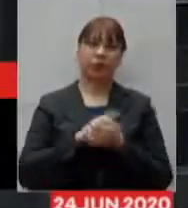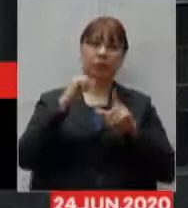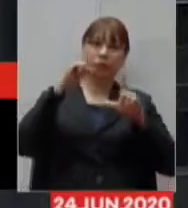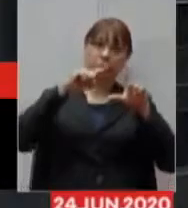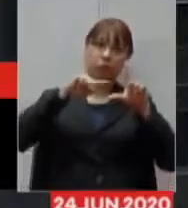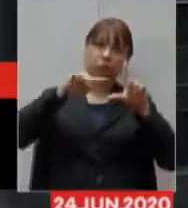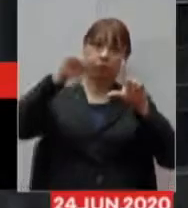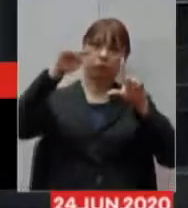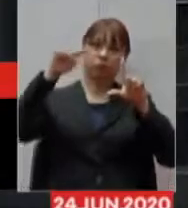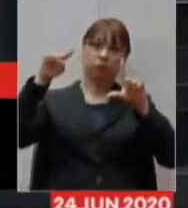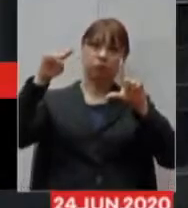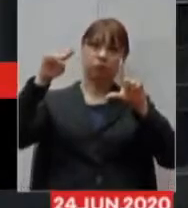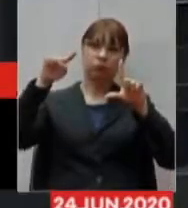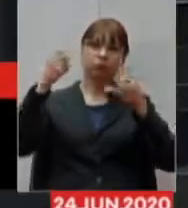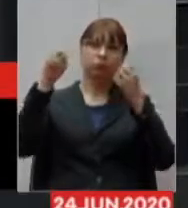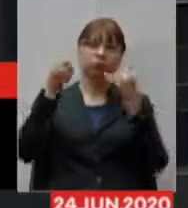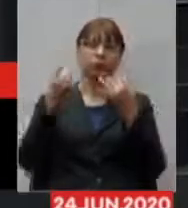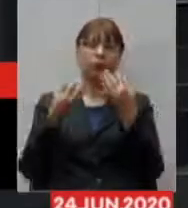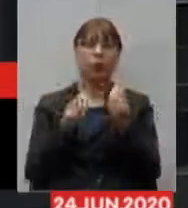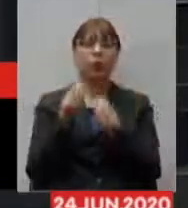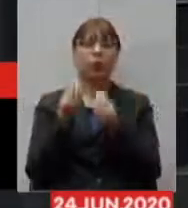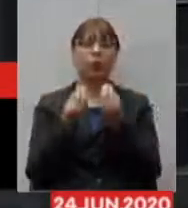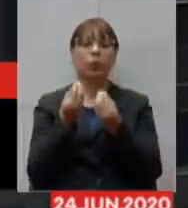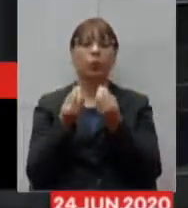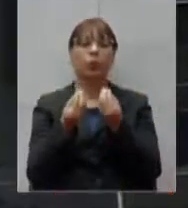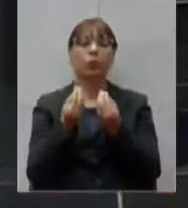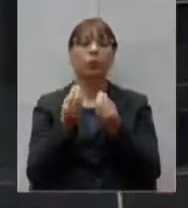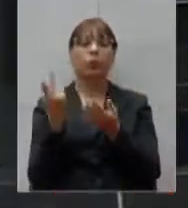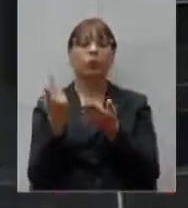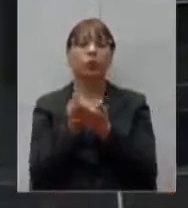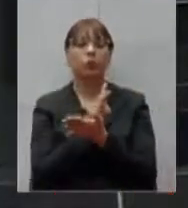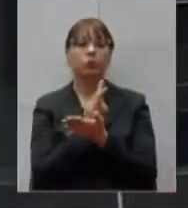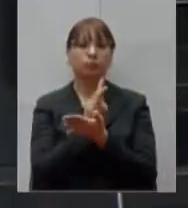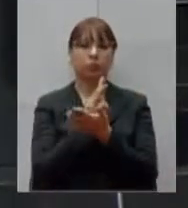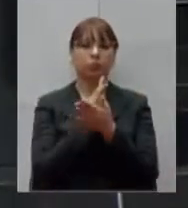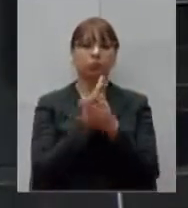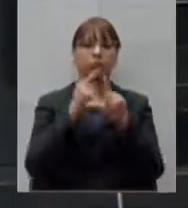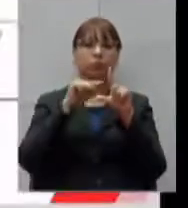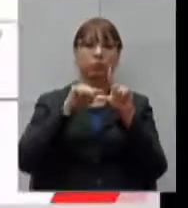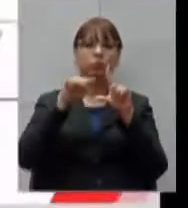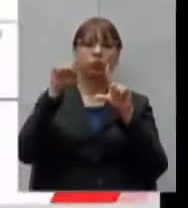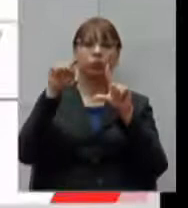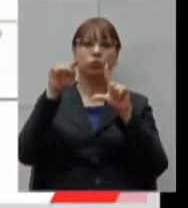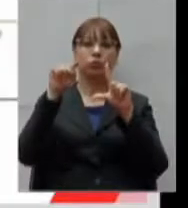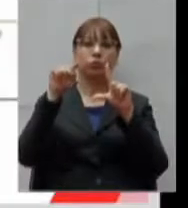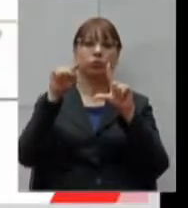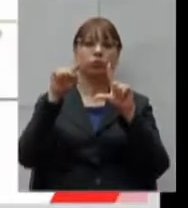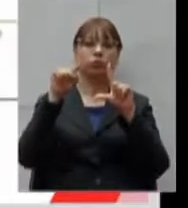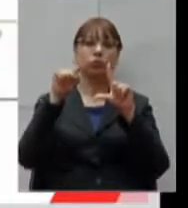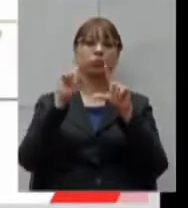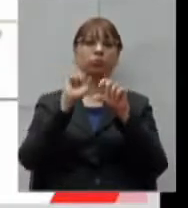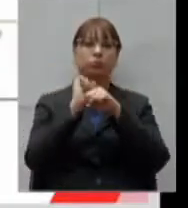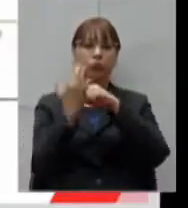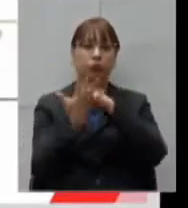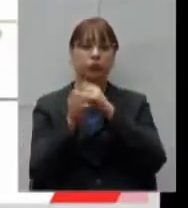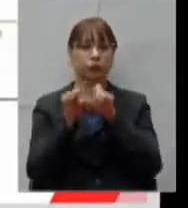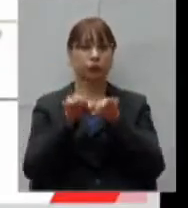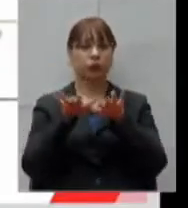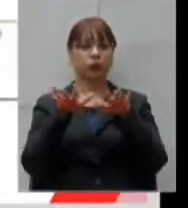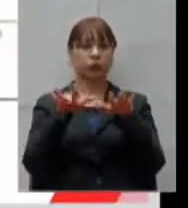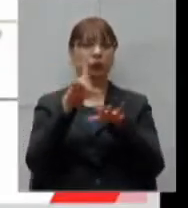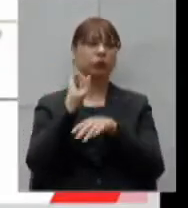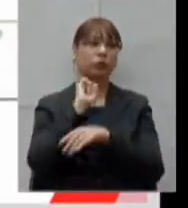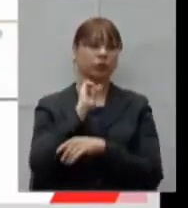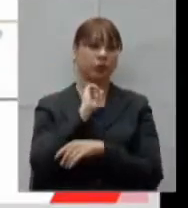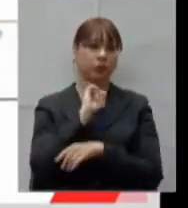estimativas de como aconteceria o pico da Covid em Minas Gerais. nós temos aí,